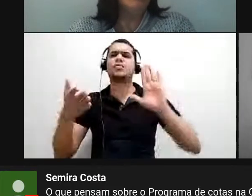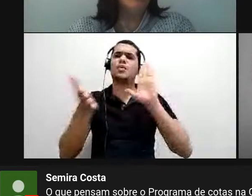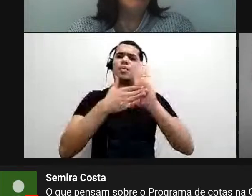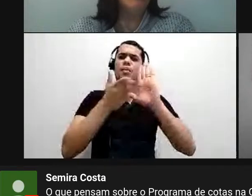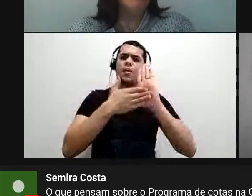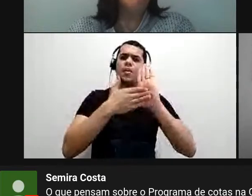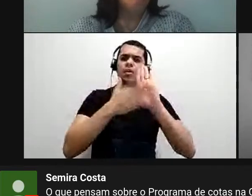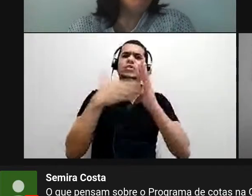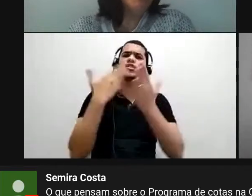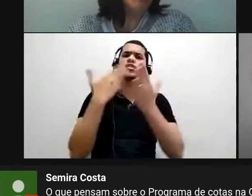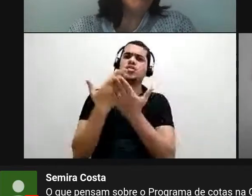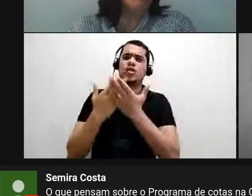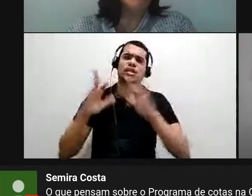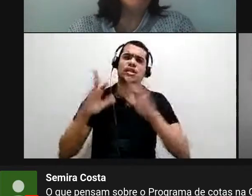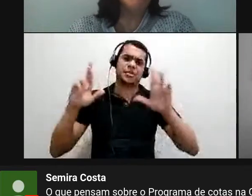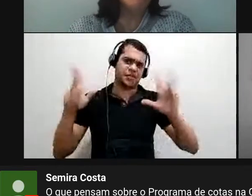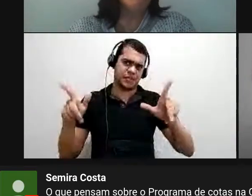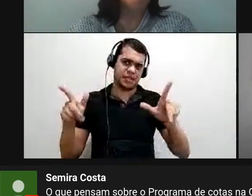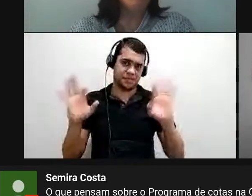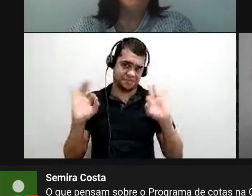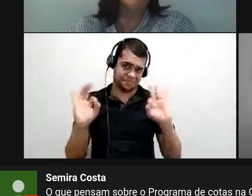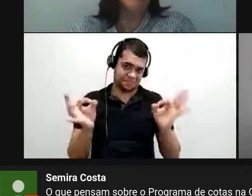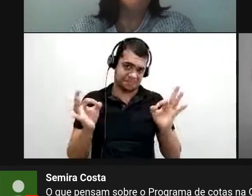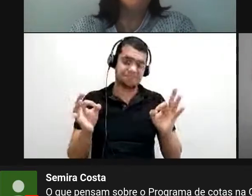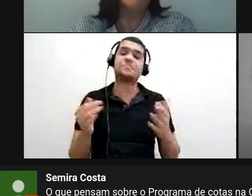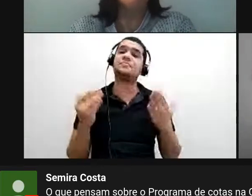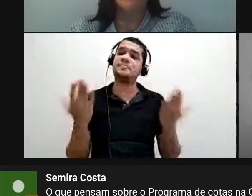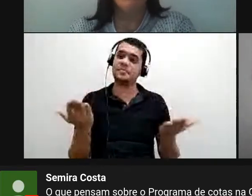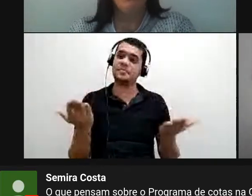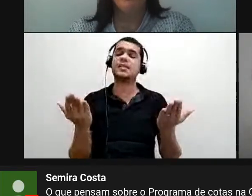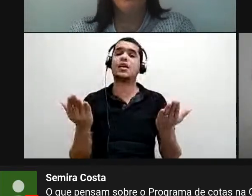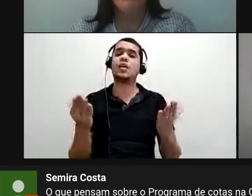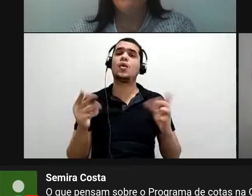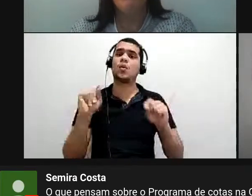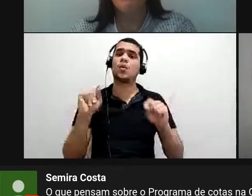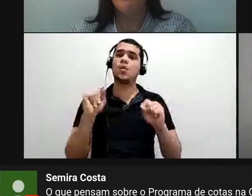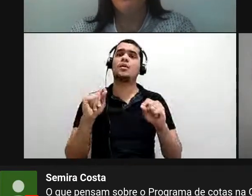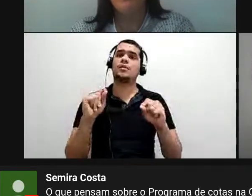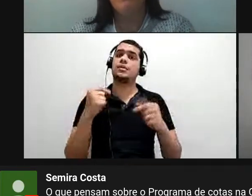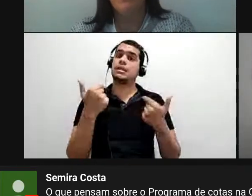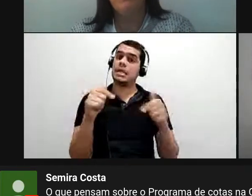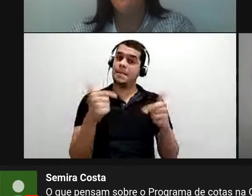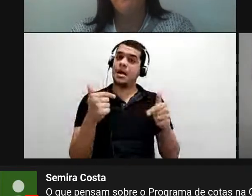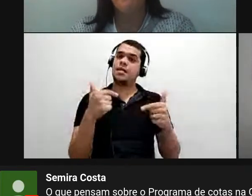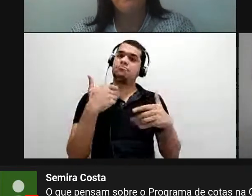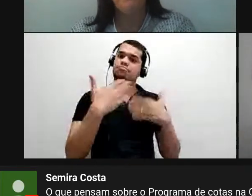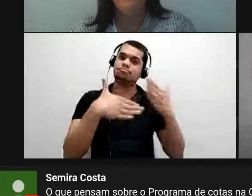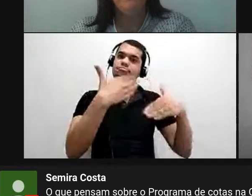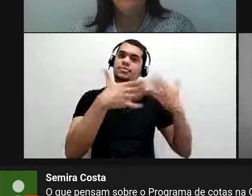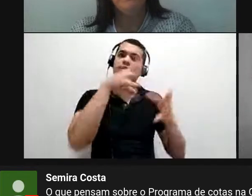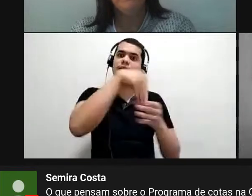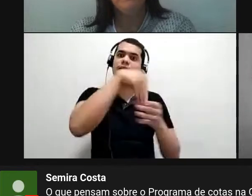o trabalho que a gente vai desenvolver na escola precisa ser um trabalho construído em conjunto também, né?